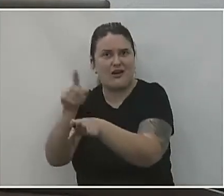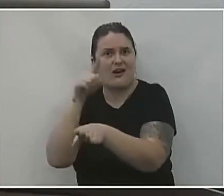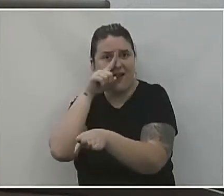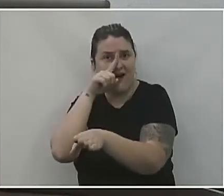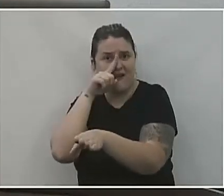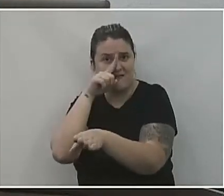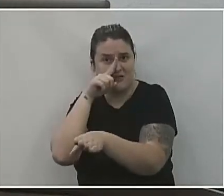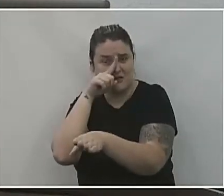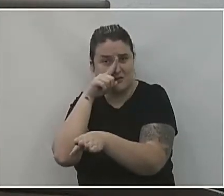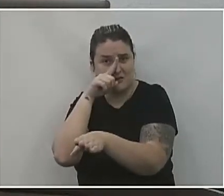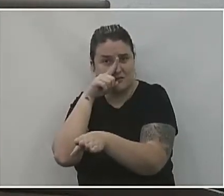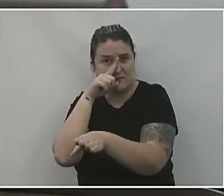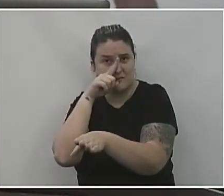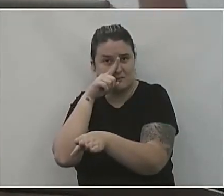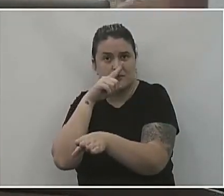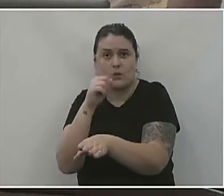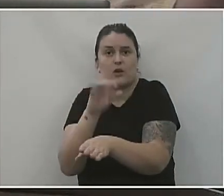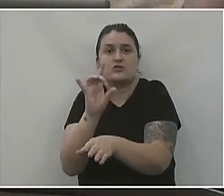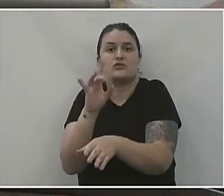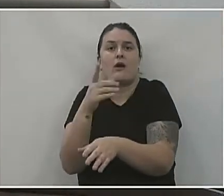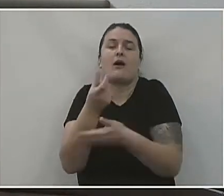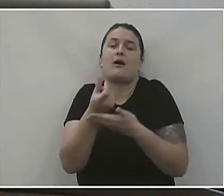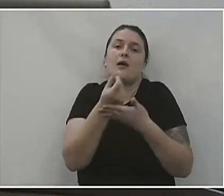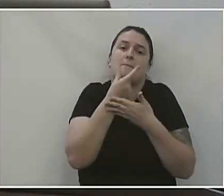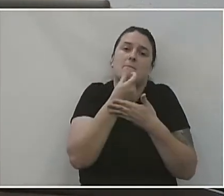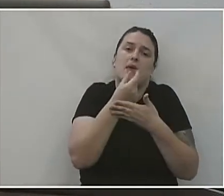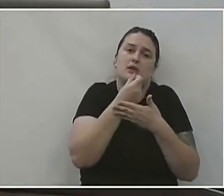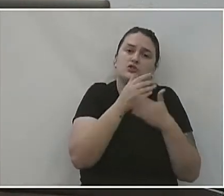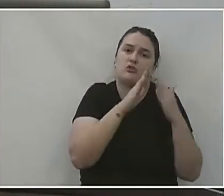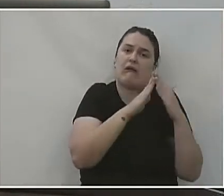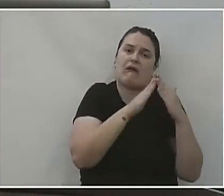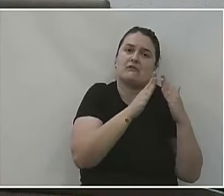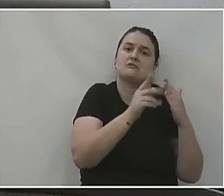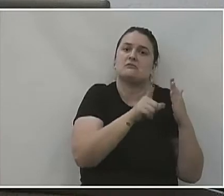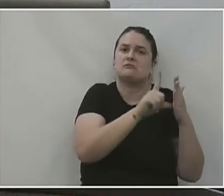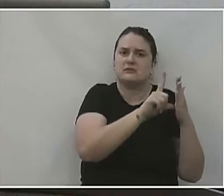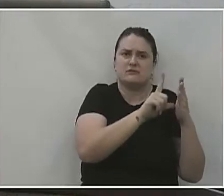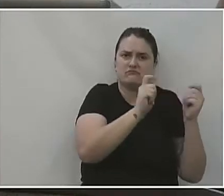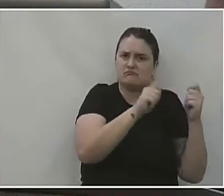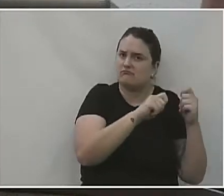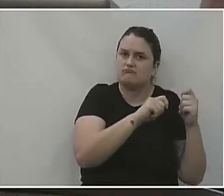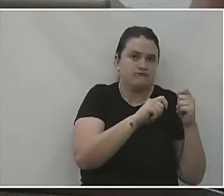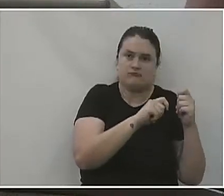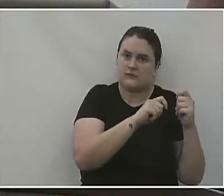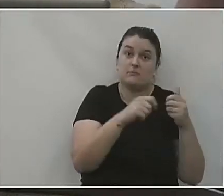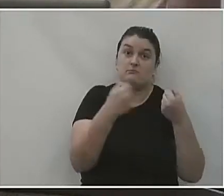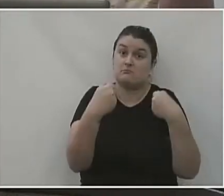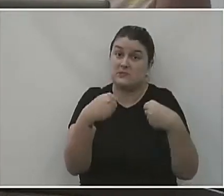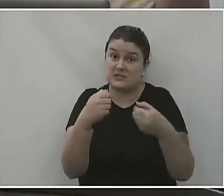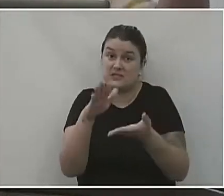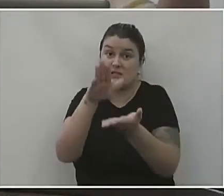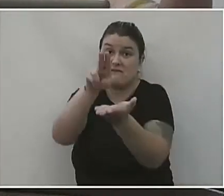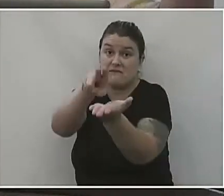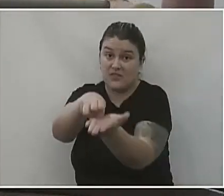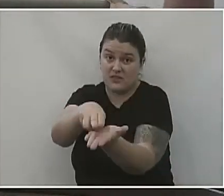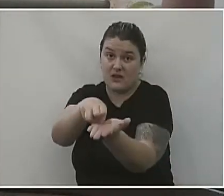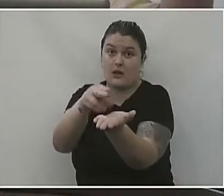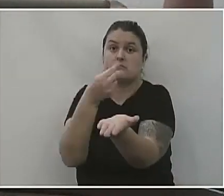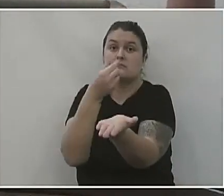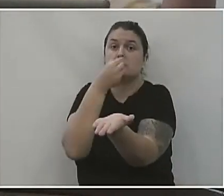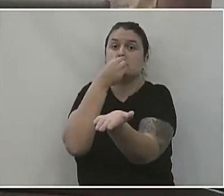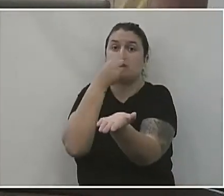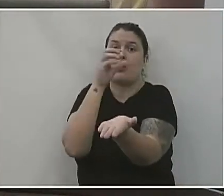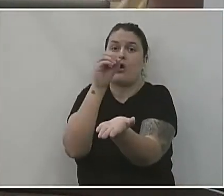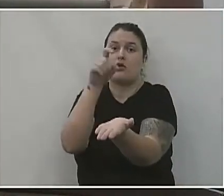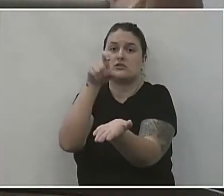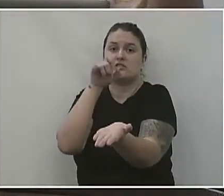agravo, que não é mais só com a medicação em casa que a gente estava conseguindo tratar, que era necessário internar, que era